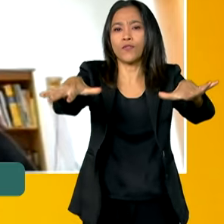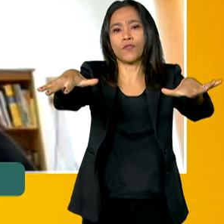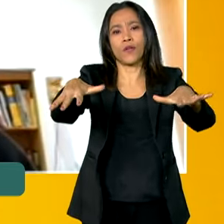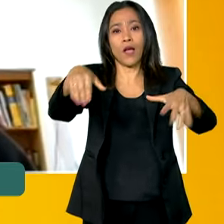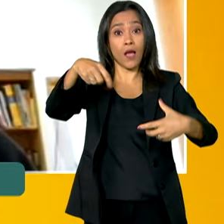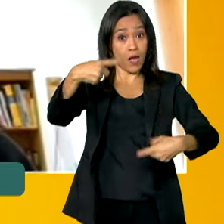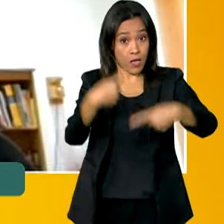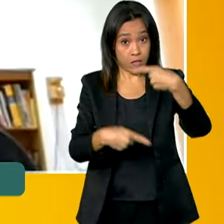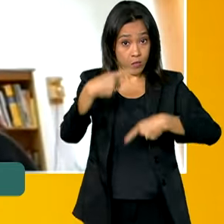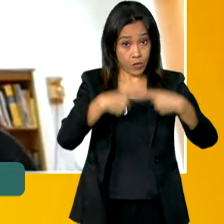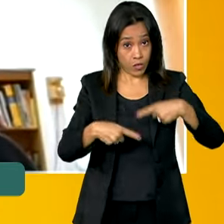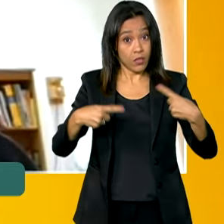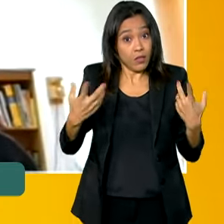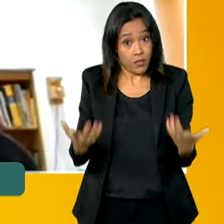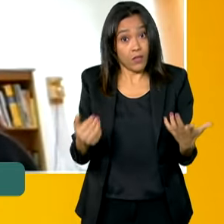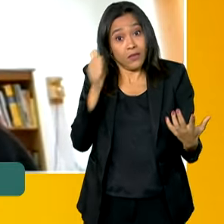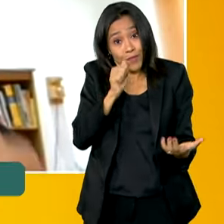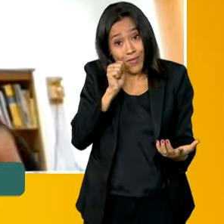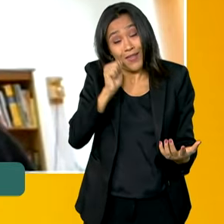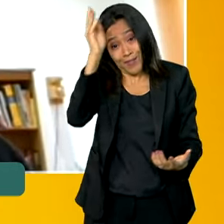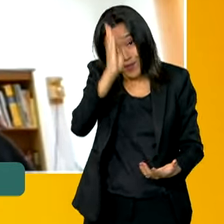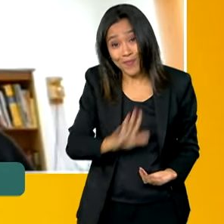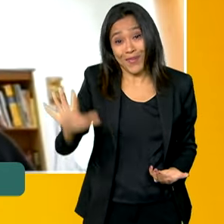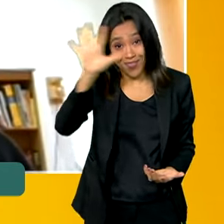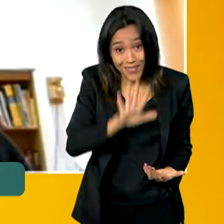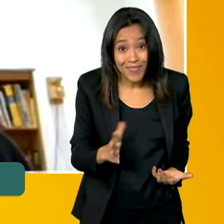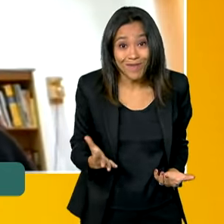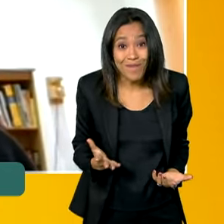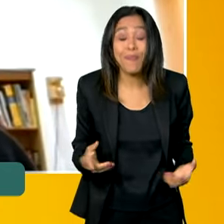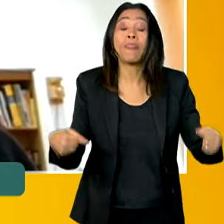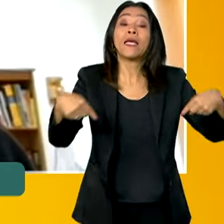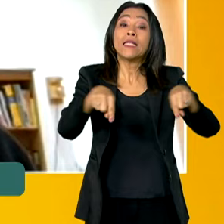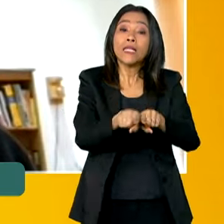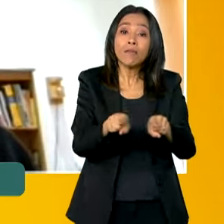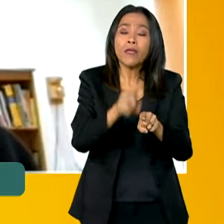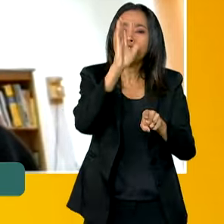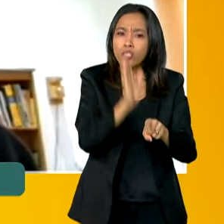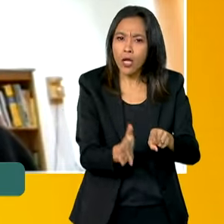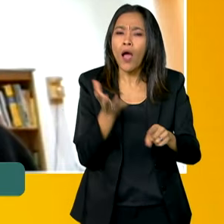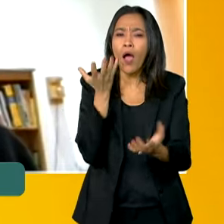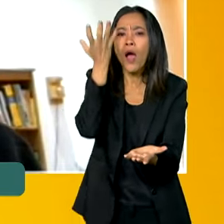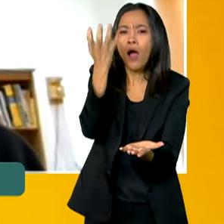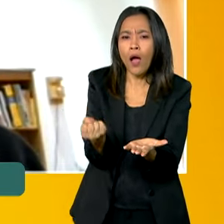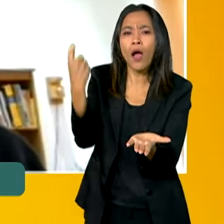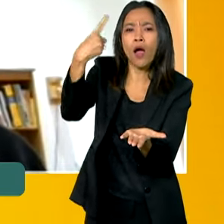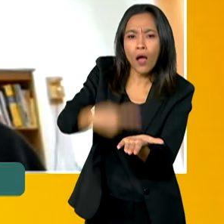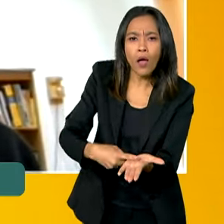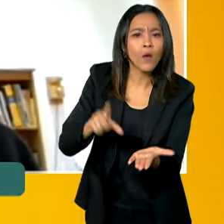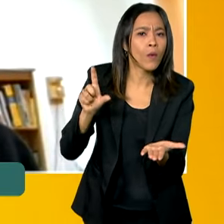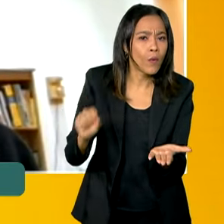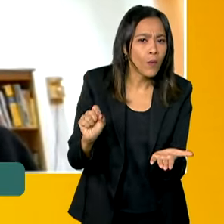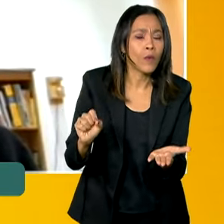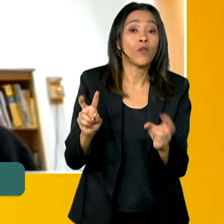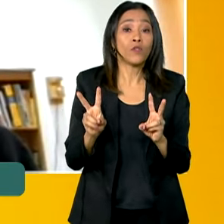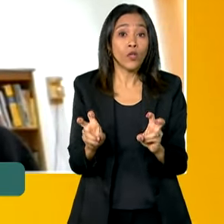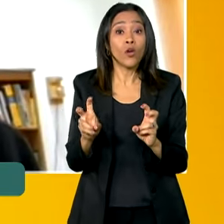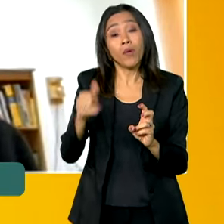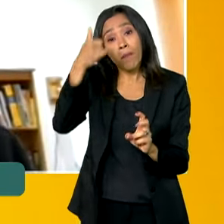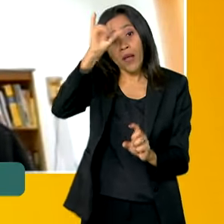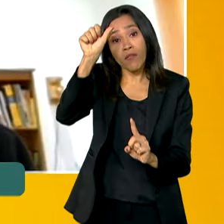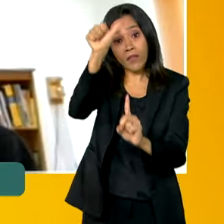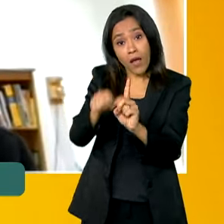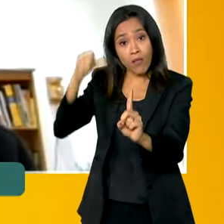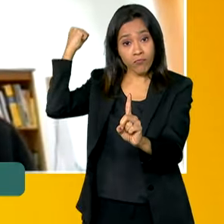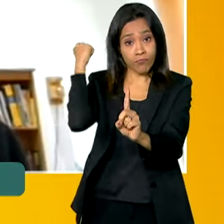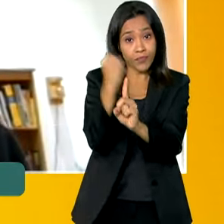política para as mulheres em todo o Brasil. Também fizemos aí a adesão ao Pacto Nacional de Prevenção aos Feminicídios,